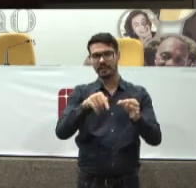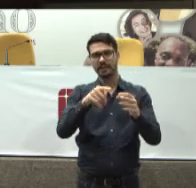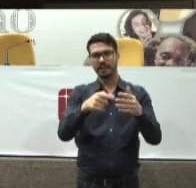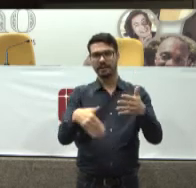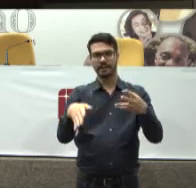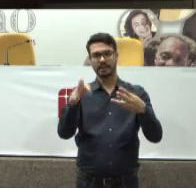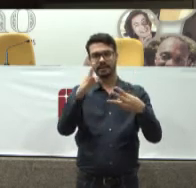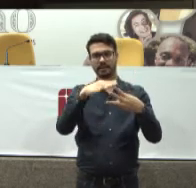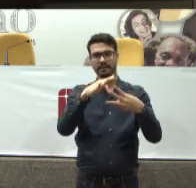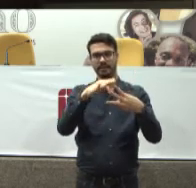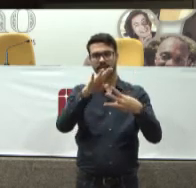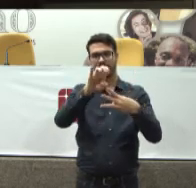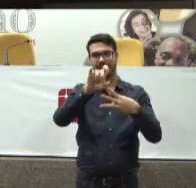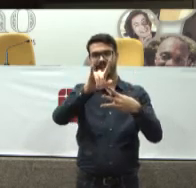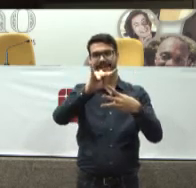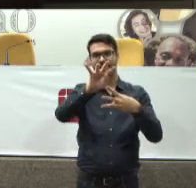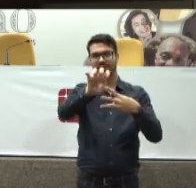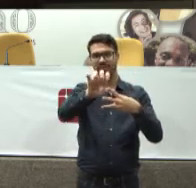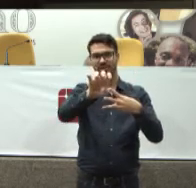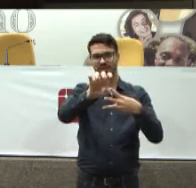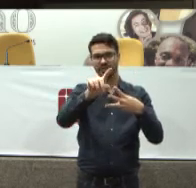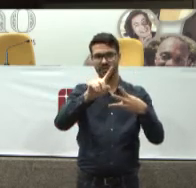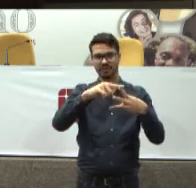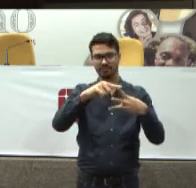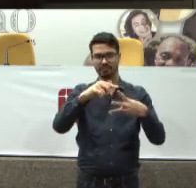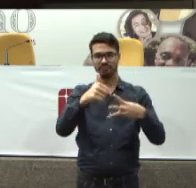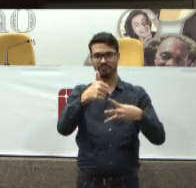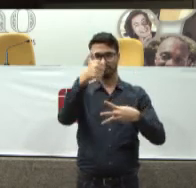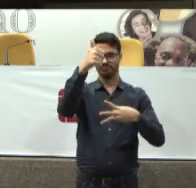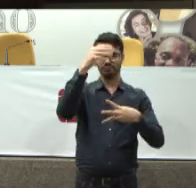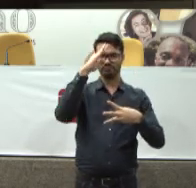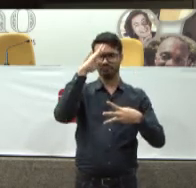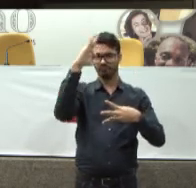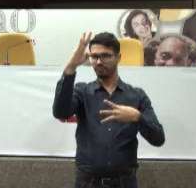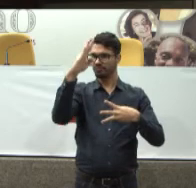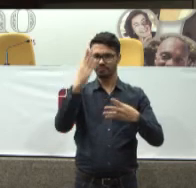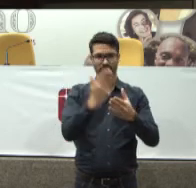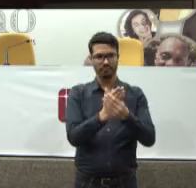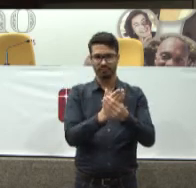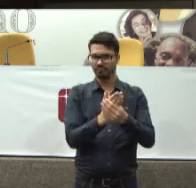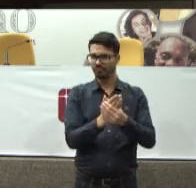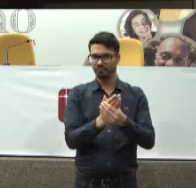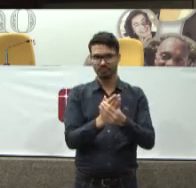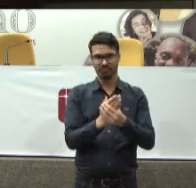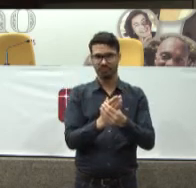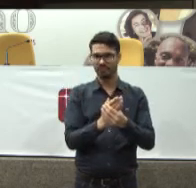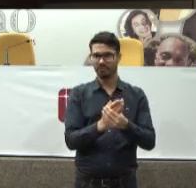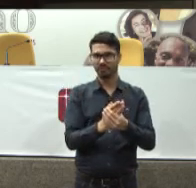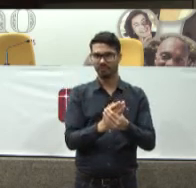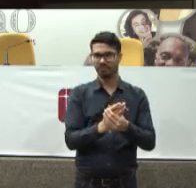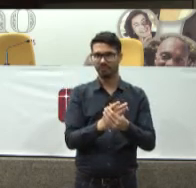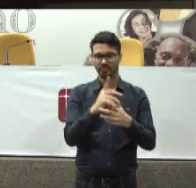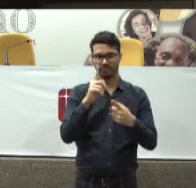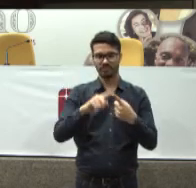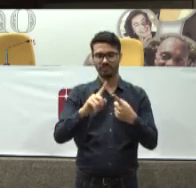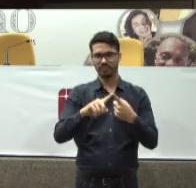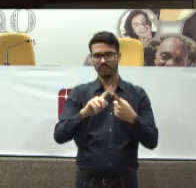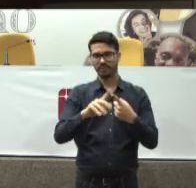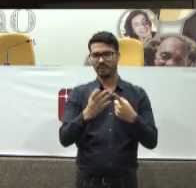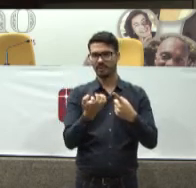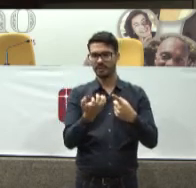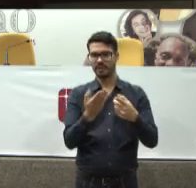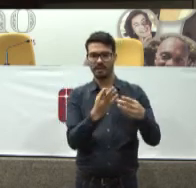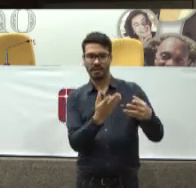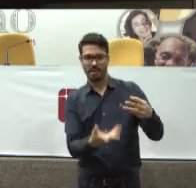E quem é que faz? É a elite Ela é o vilão É o privilegiado Que judicializa Quem judicializa É moralmente repreendido Ele é privilegiado Ele quer